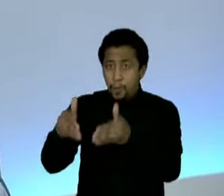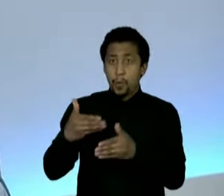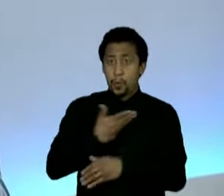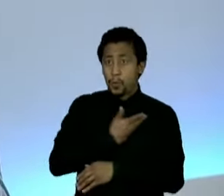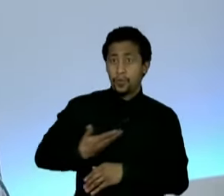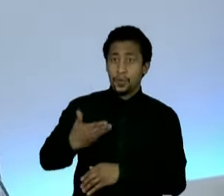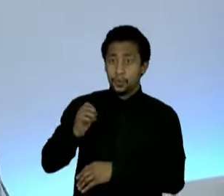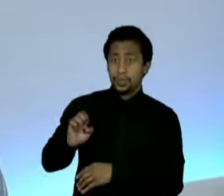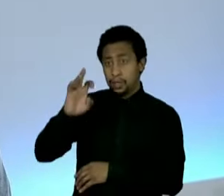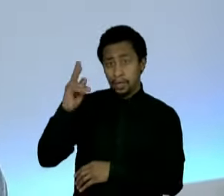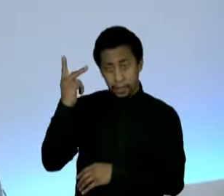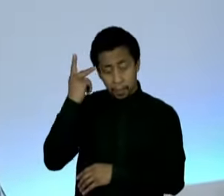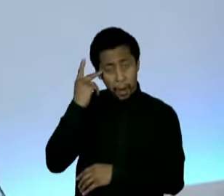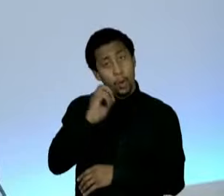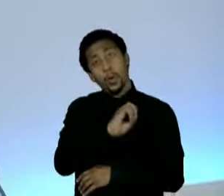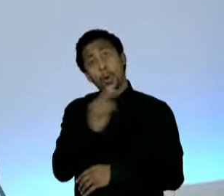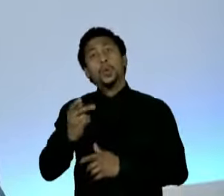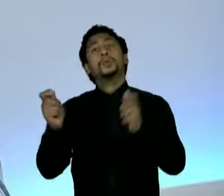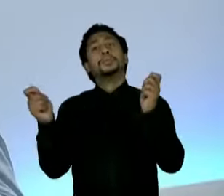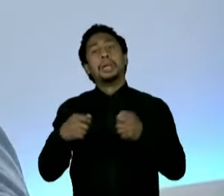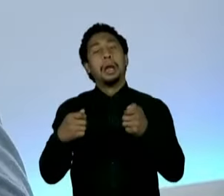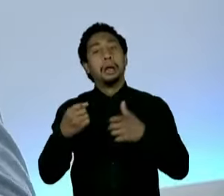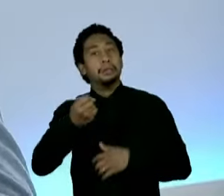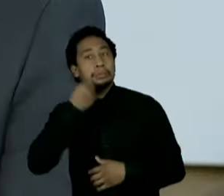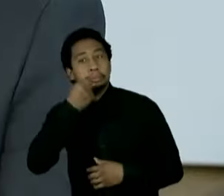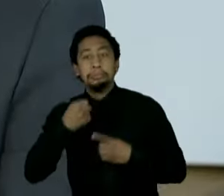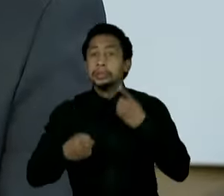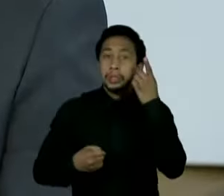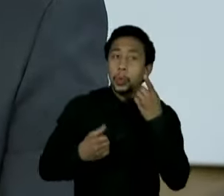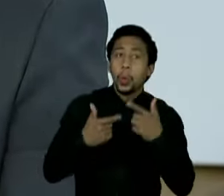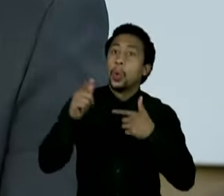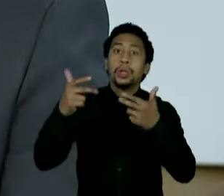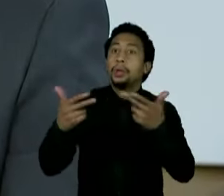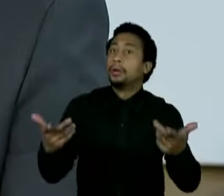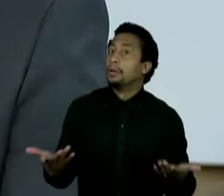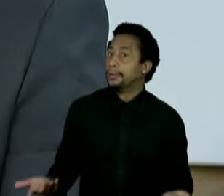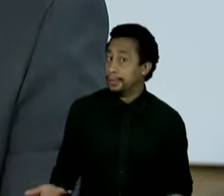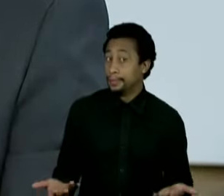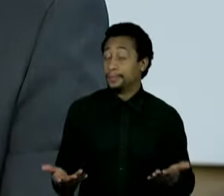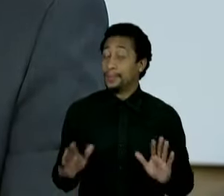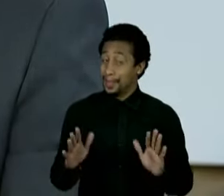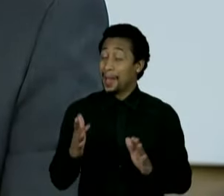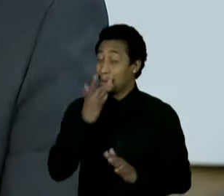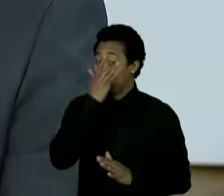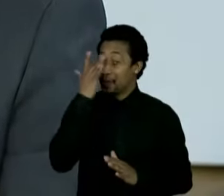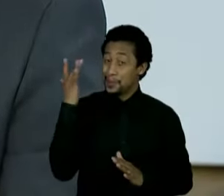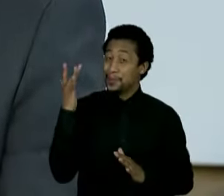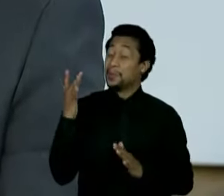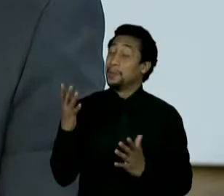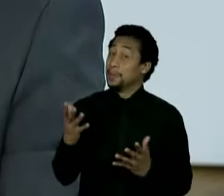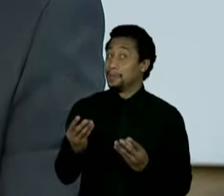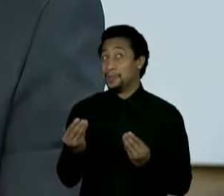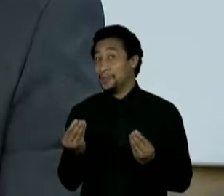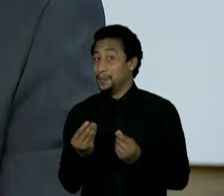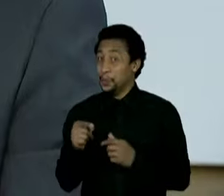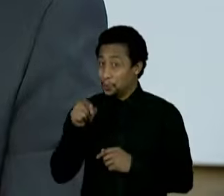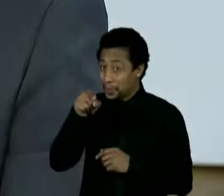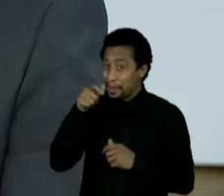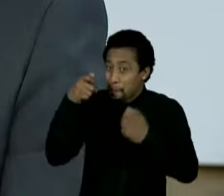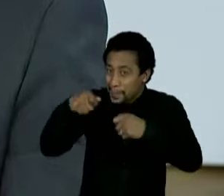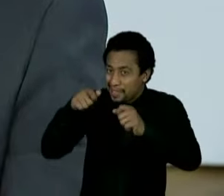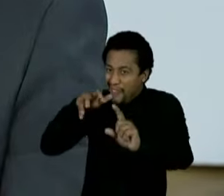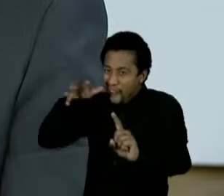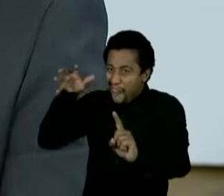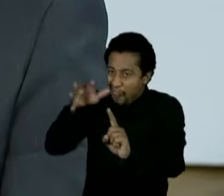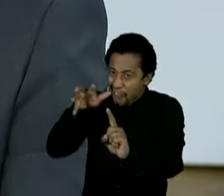ouço, quando eu converso com as pessoas que estão ao redor de você nessa pré-campanha, que, na verdade, você ainda precisa ser convencido, que você precisaria